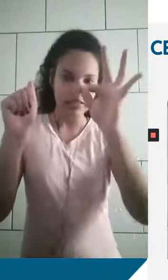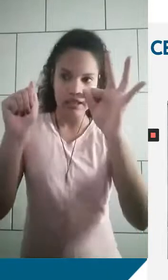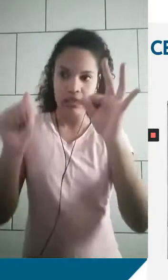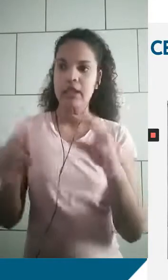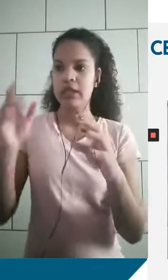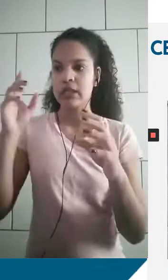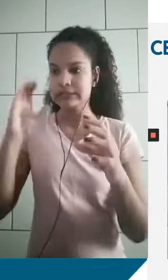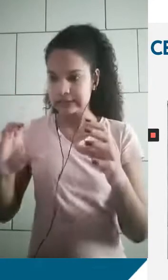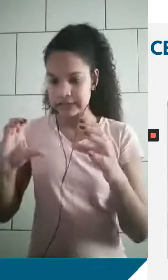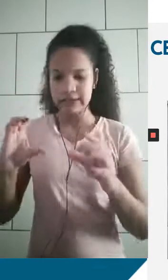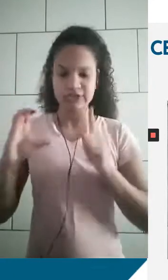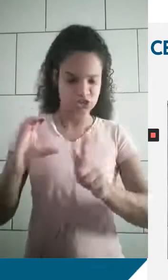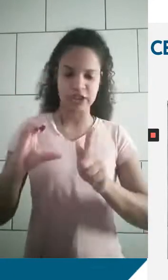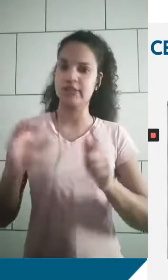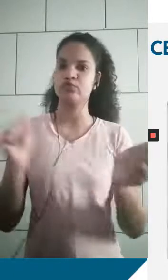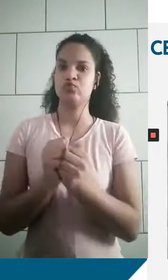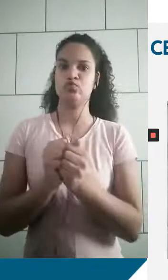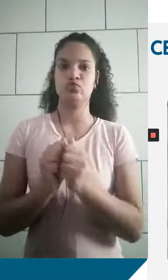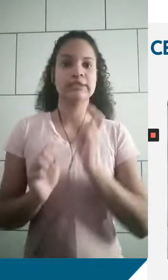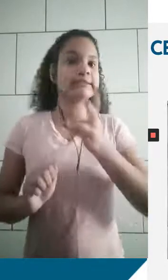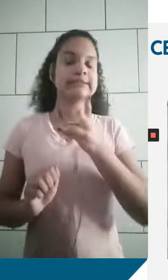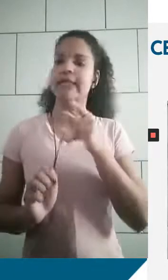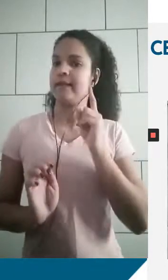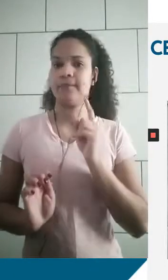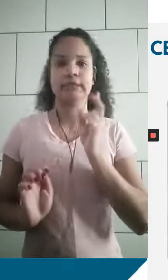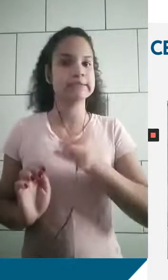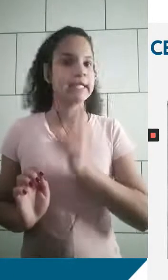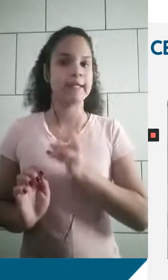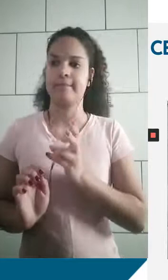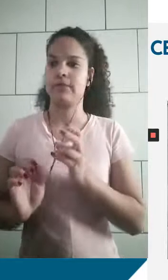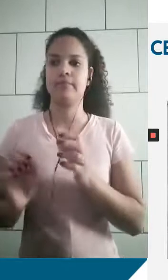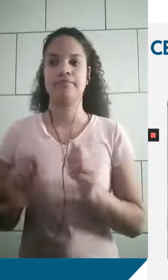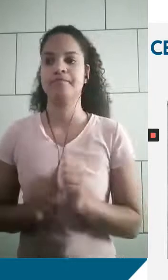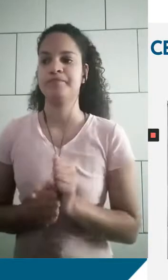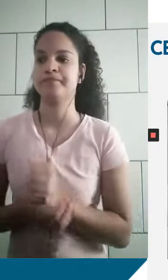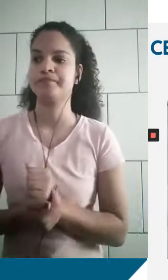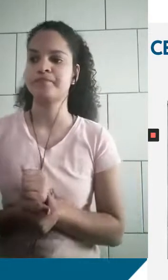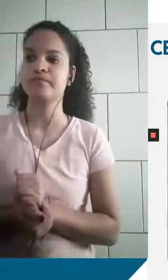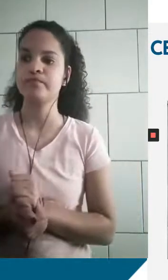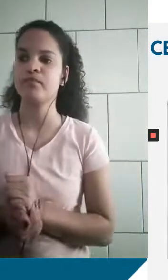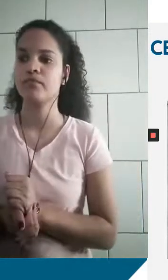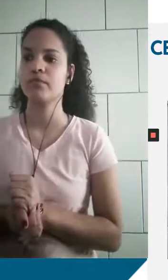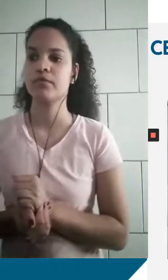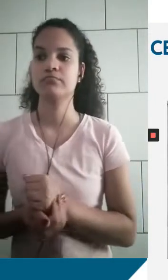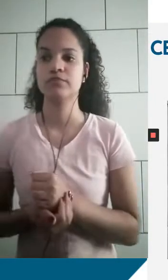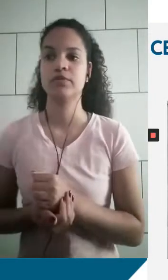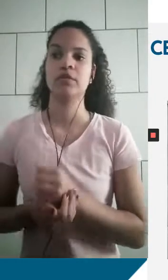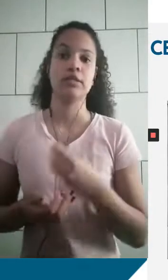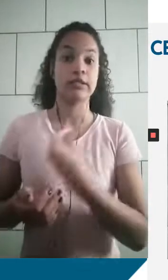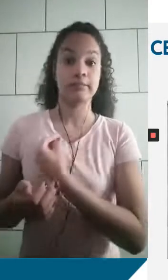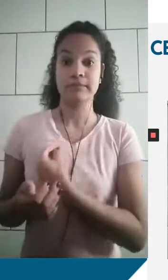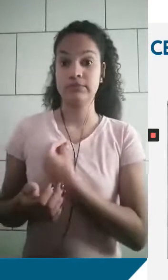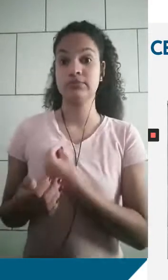essa união, esse pareamento, que ocorre nas bases nitrogenadas, que compõem